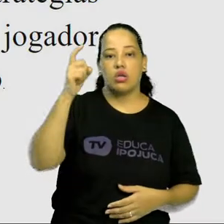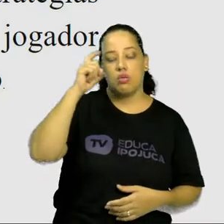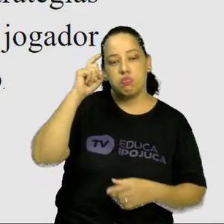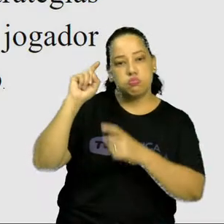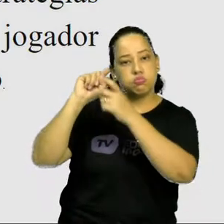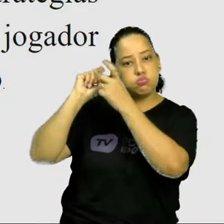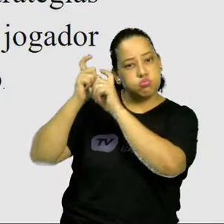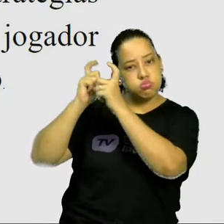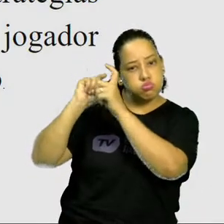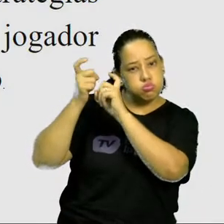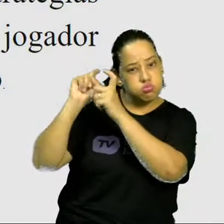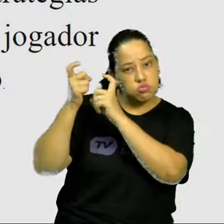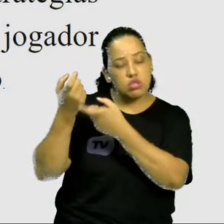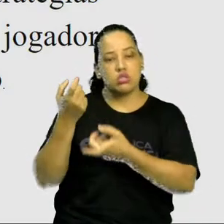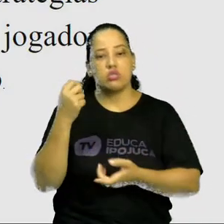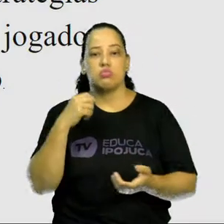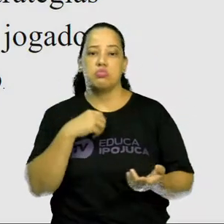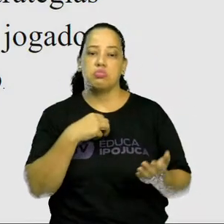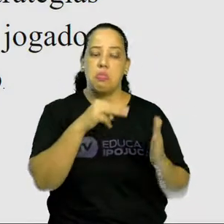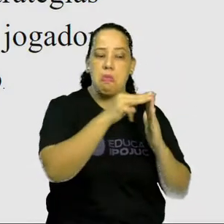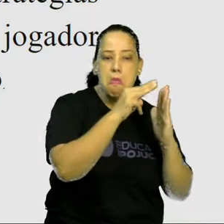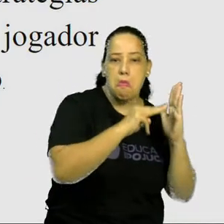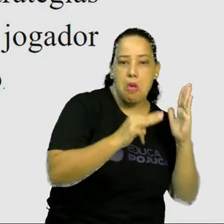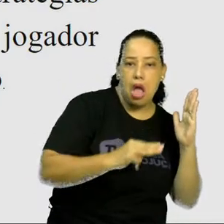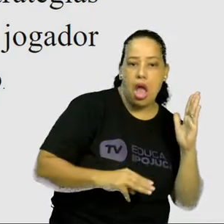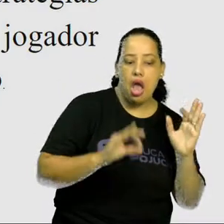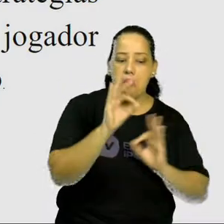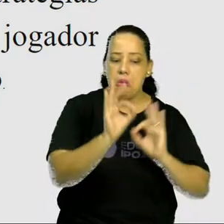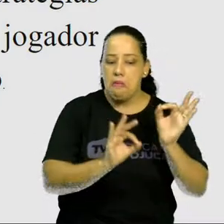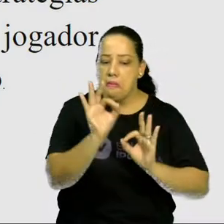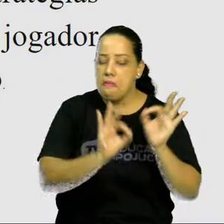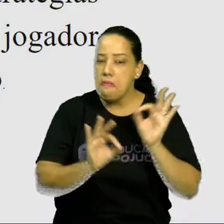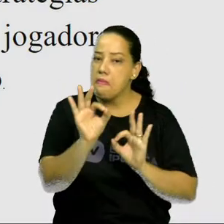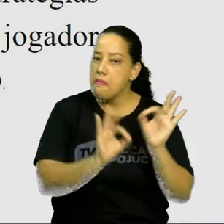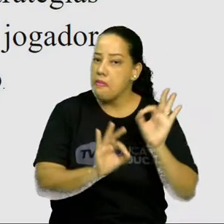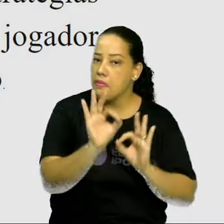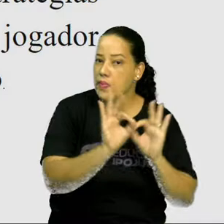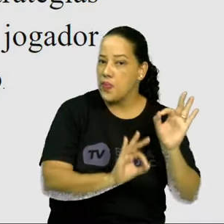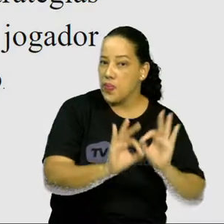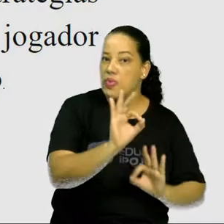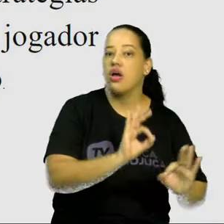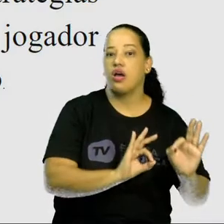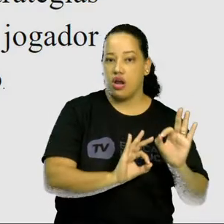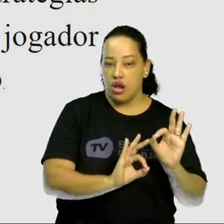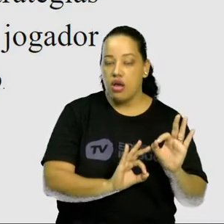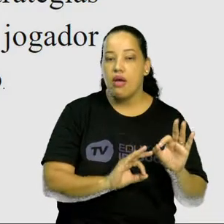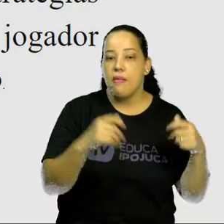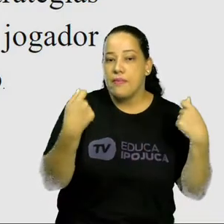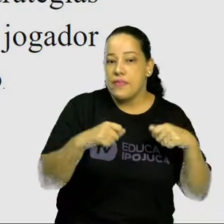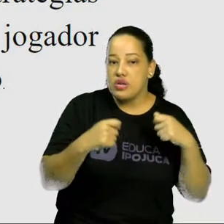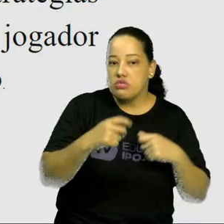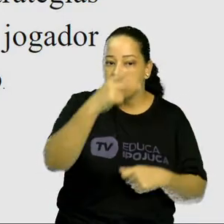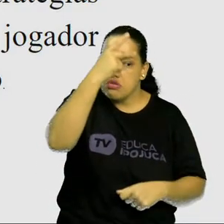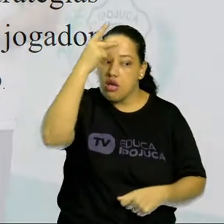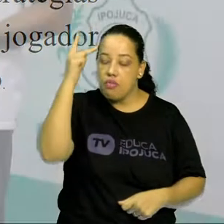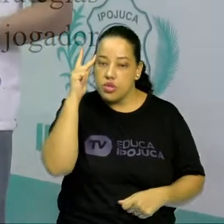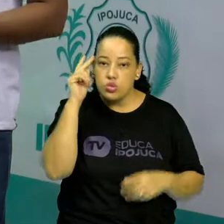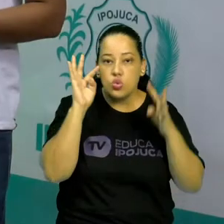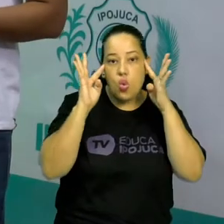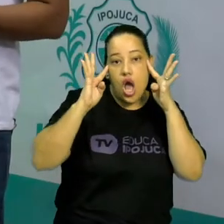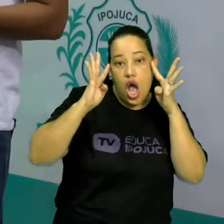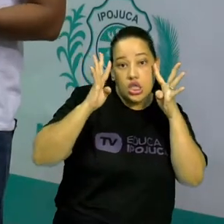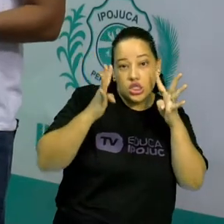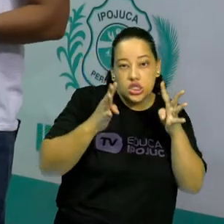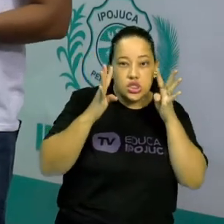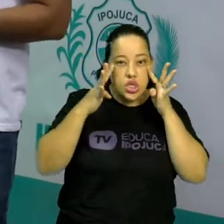lógico, questão das estratégias que são minuciosamente elaboradas, né? E que vão requerer além do jogador muita atenção,